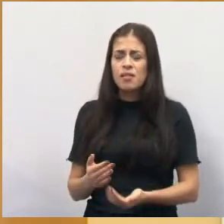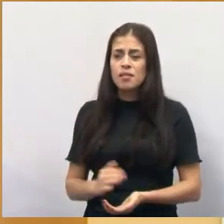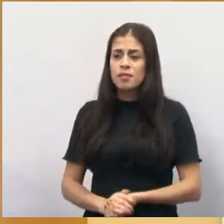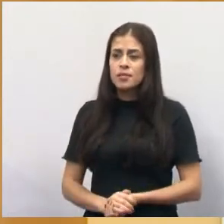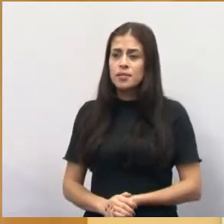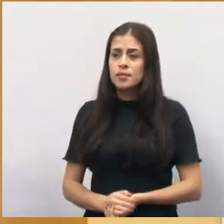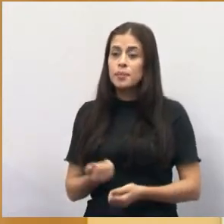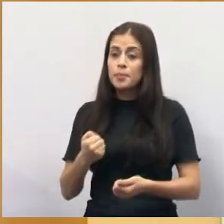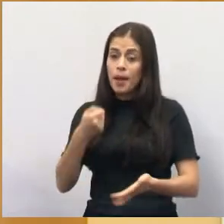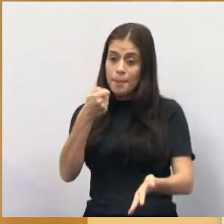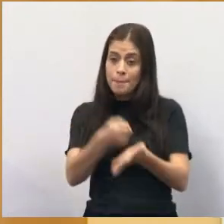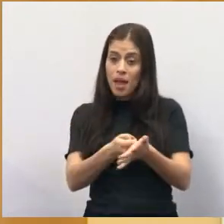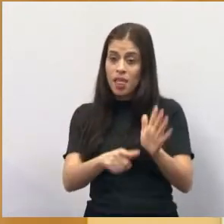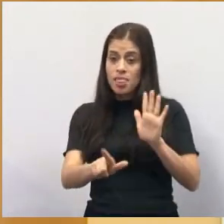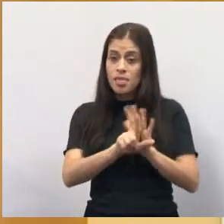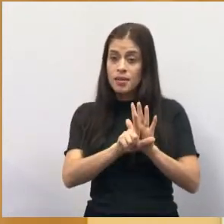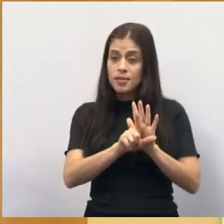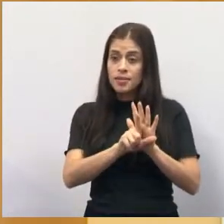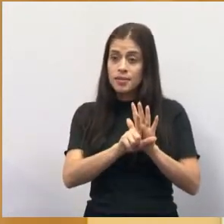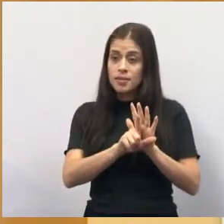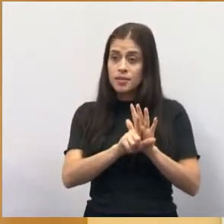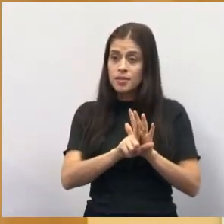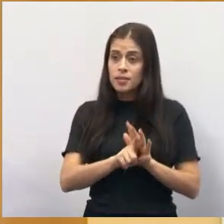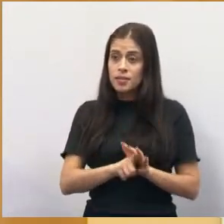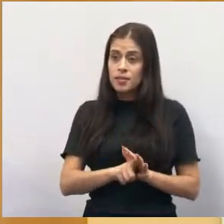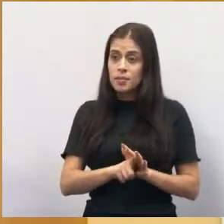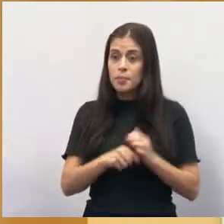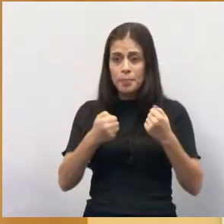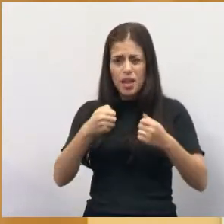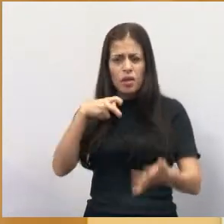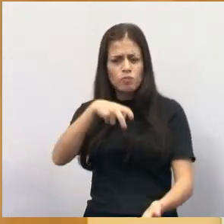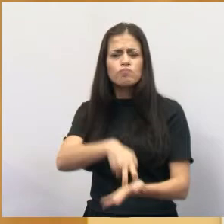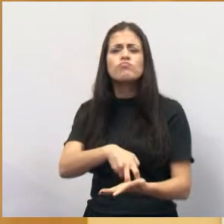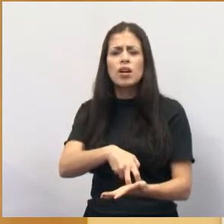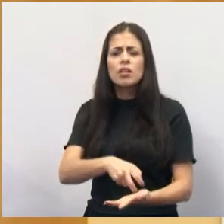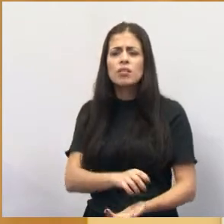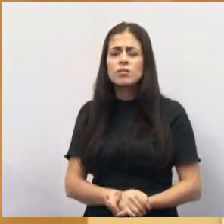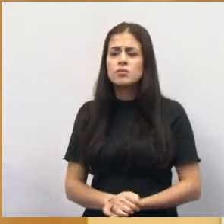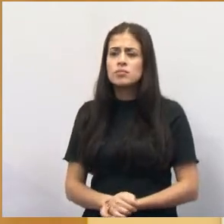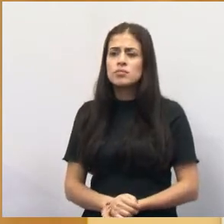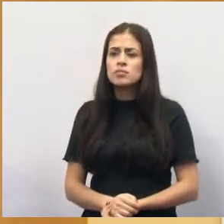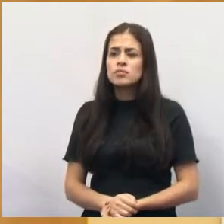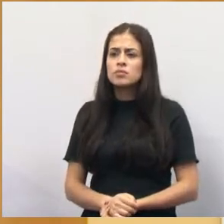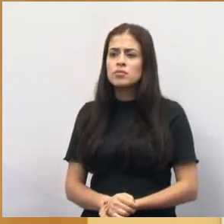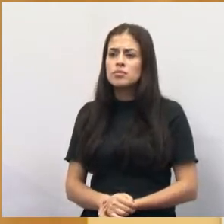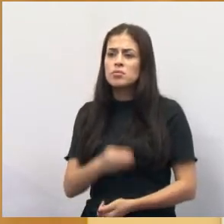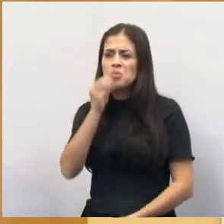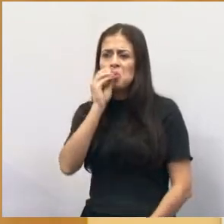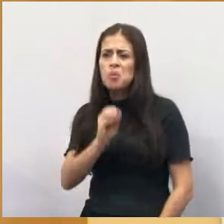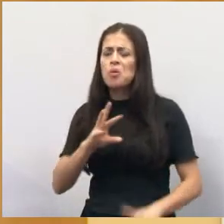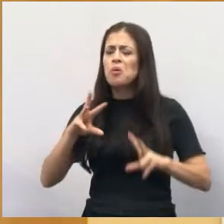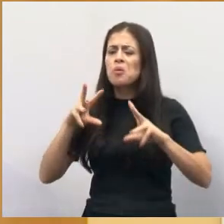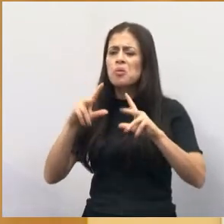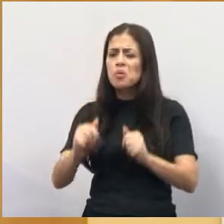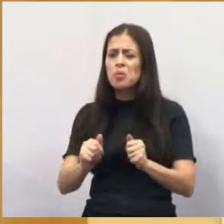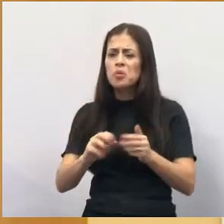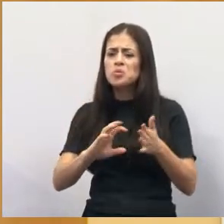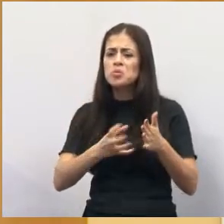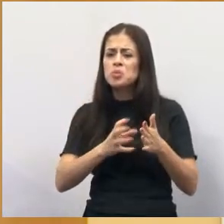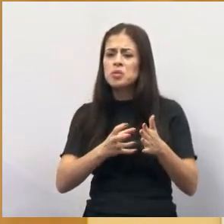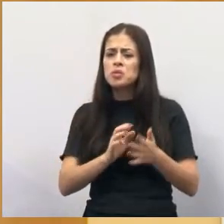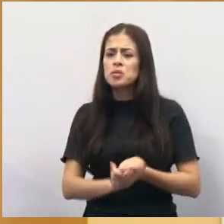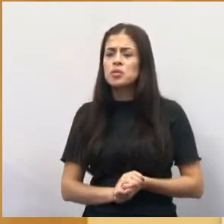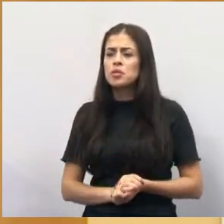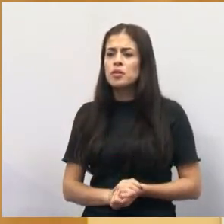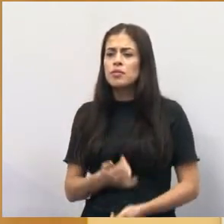Tem que aplicar a lei. Não pode ter impunidade. Agora, sou contra em qualquer partido que seja. Agora, não tem cabimento. Eu